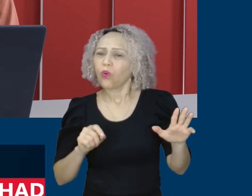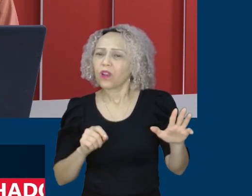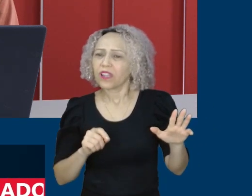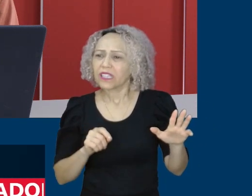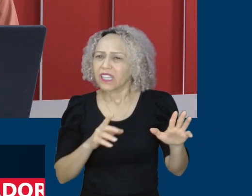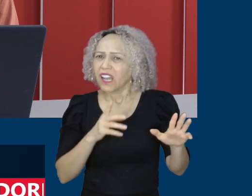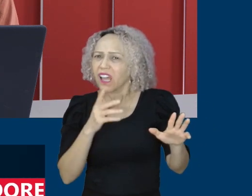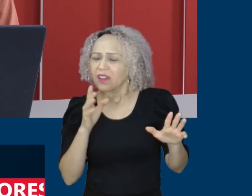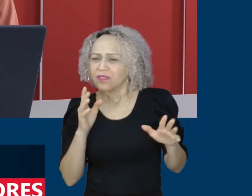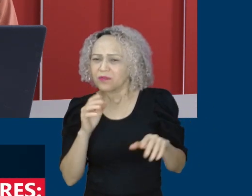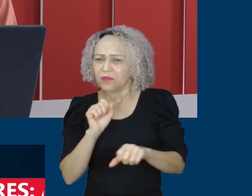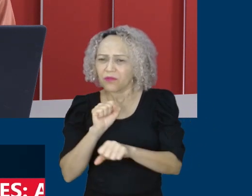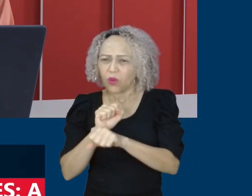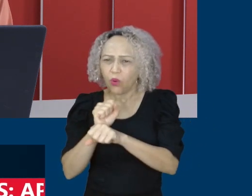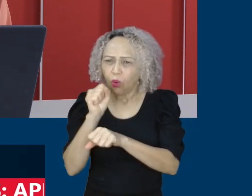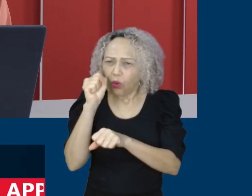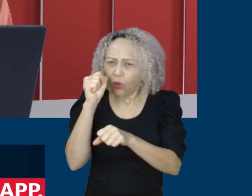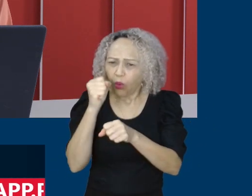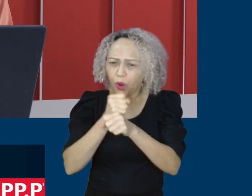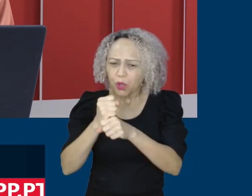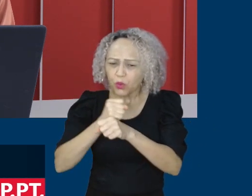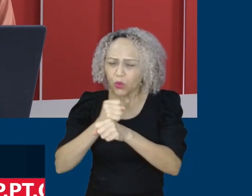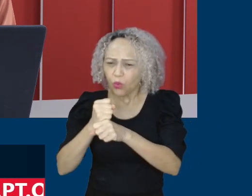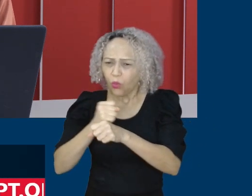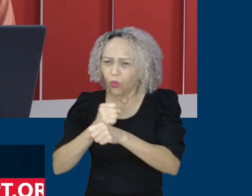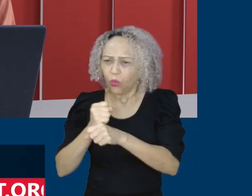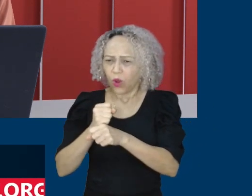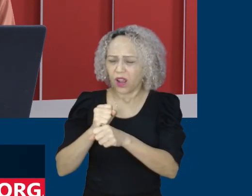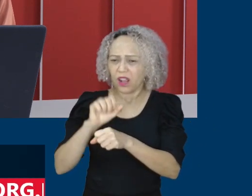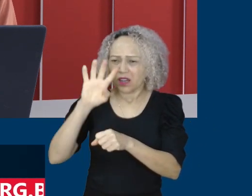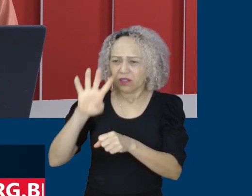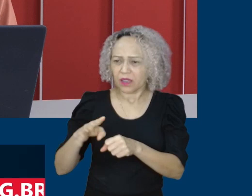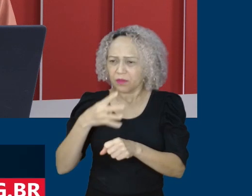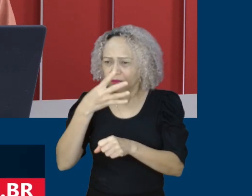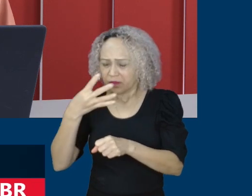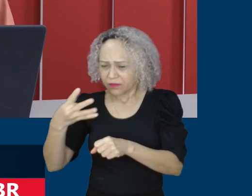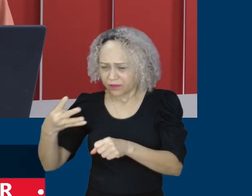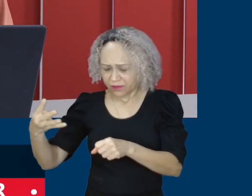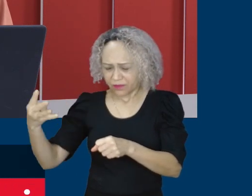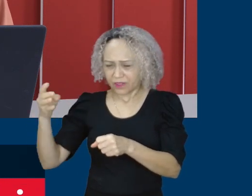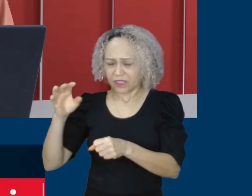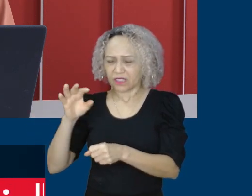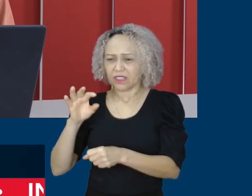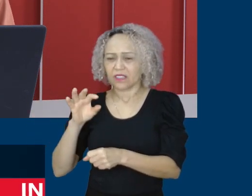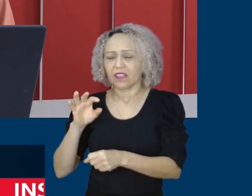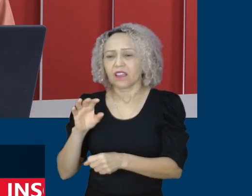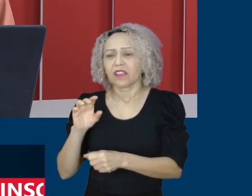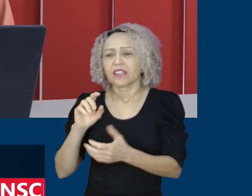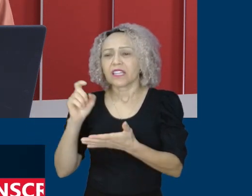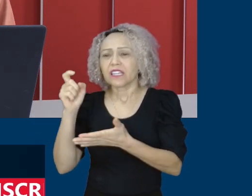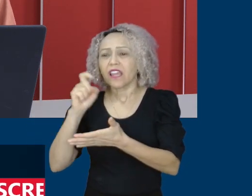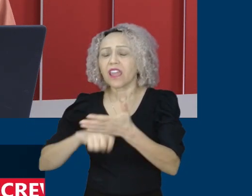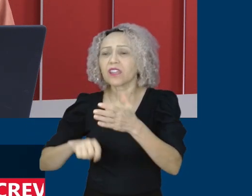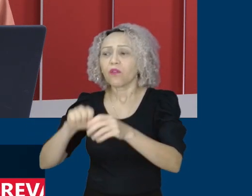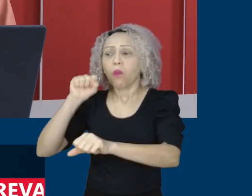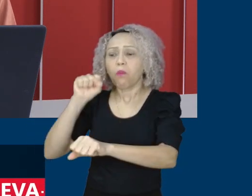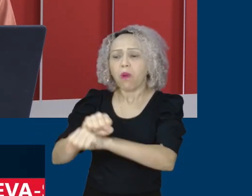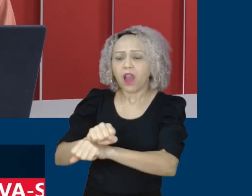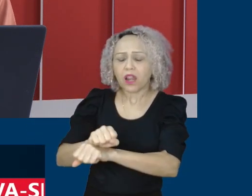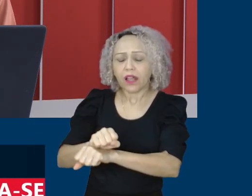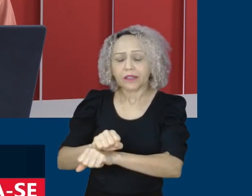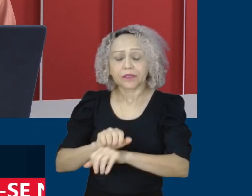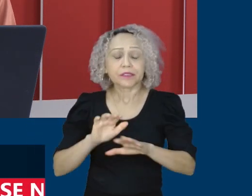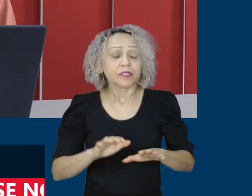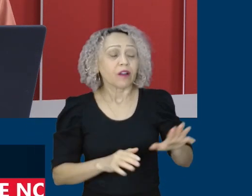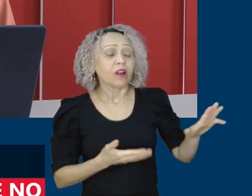início desse terceiro mandato, o Lula decretou que trabalhadores e trabalhadoras que recebem até dois salários mínimos por mês não vão